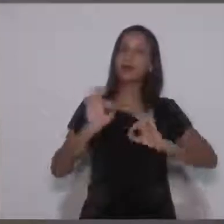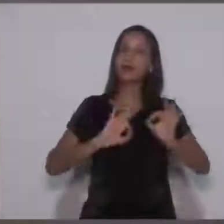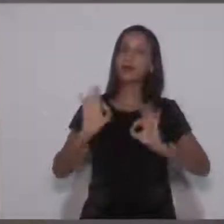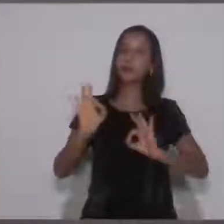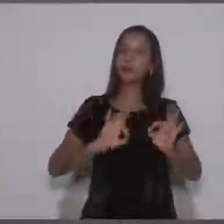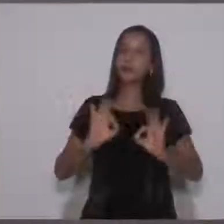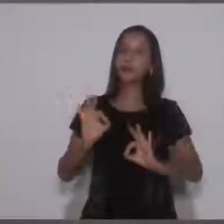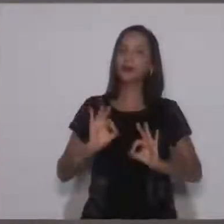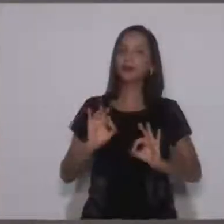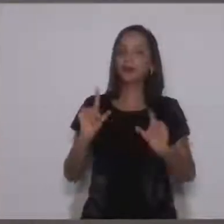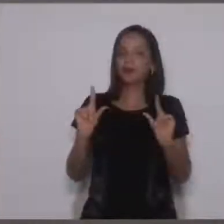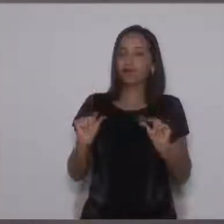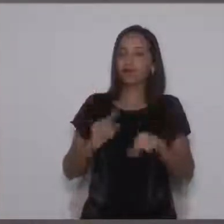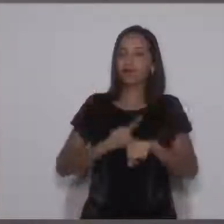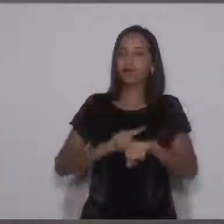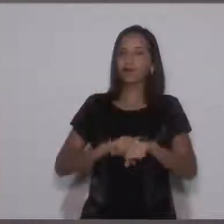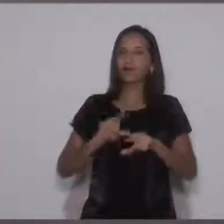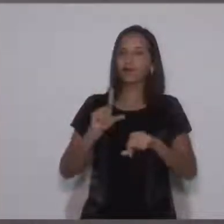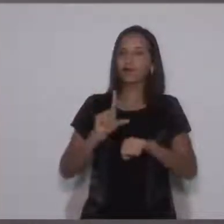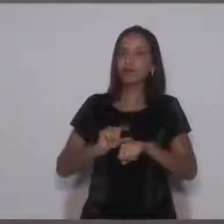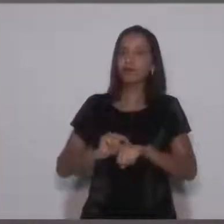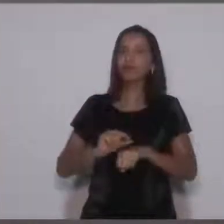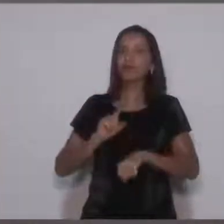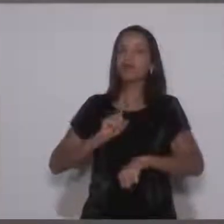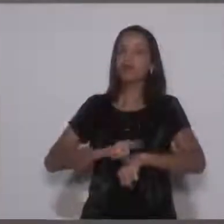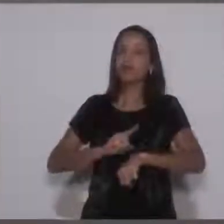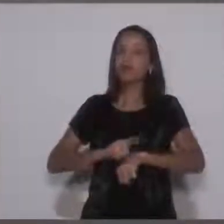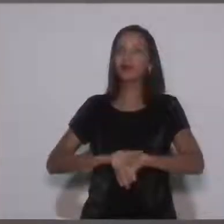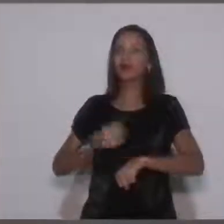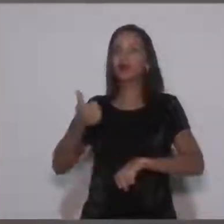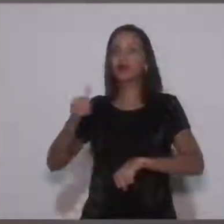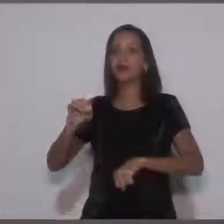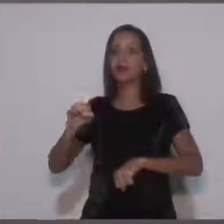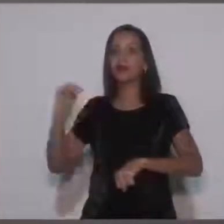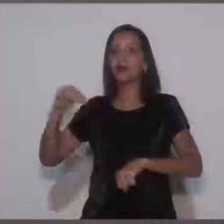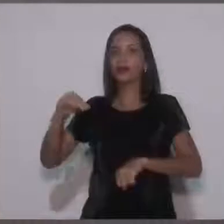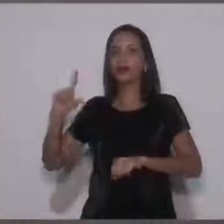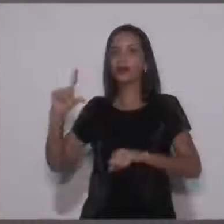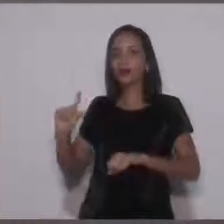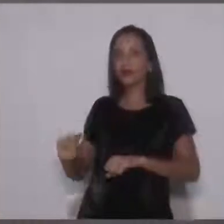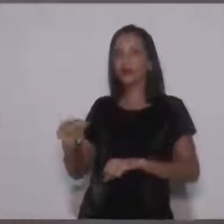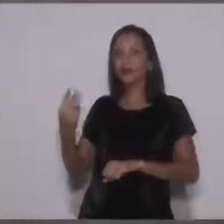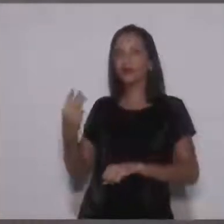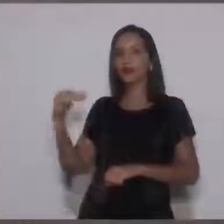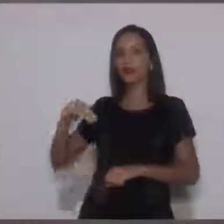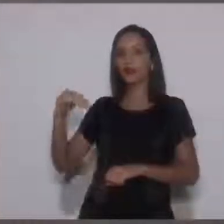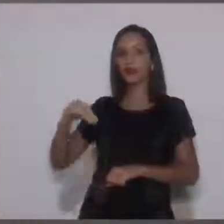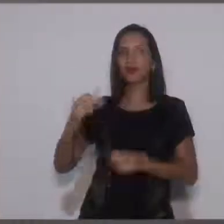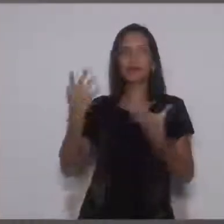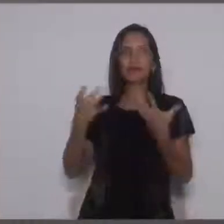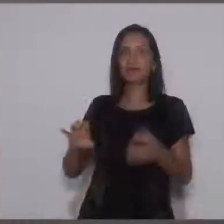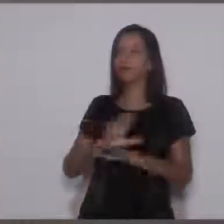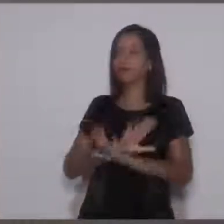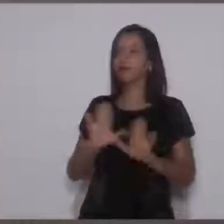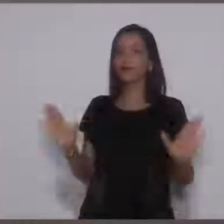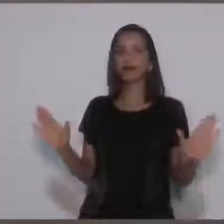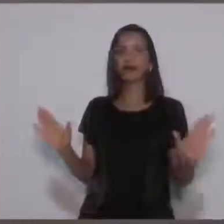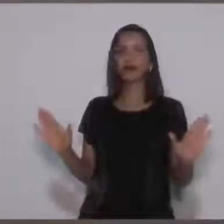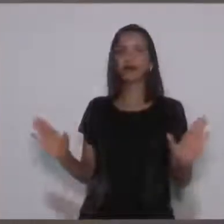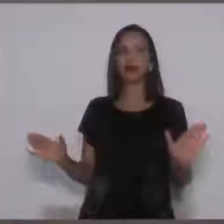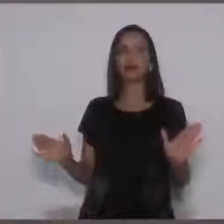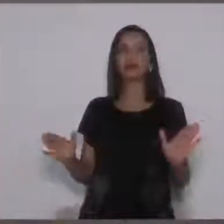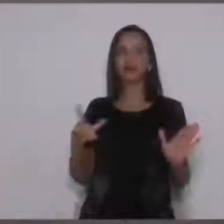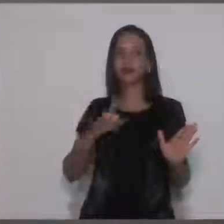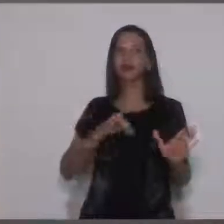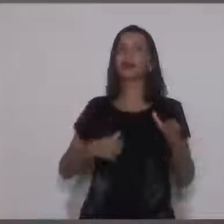diminua o tempo da população. De novo, de 10 minutos para 3 minutos. Porque a gente não quer isso. A gente